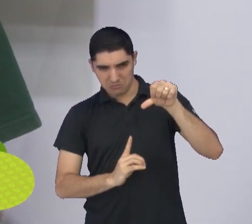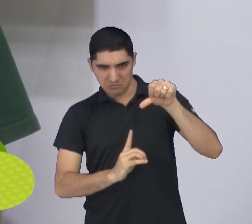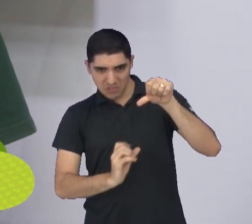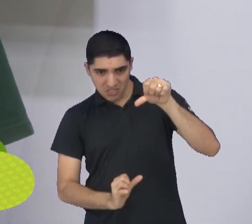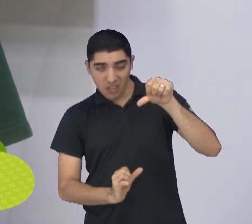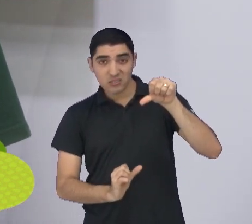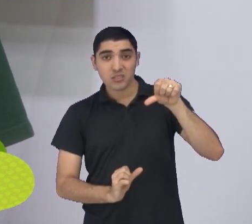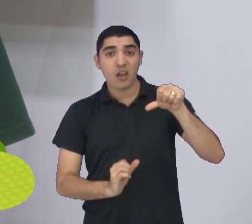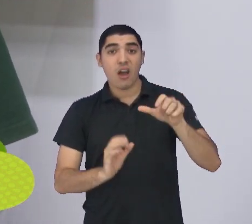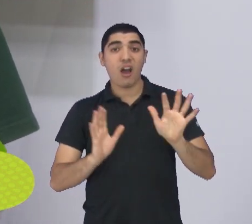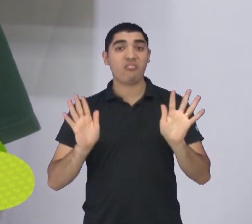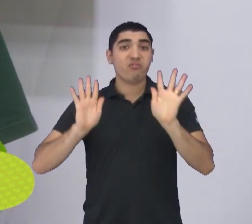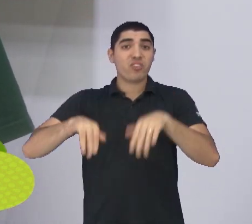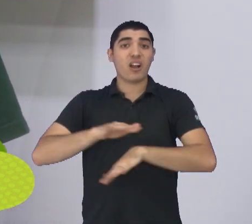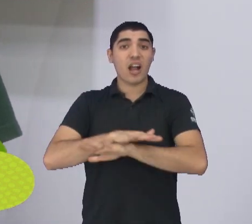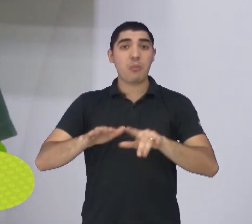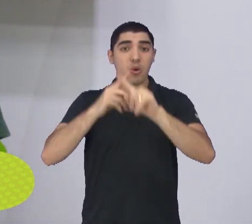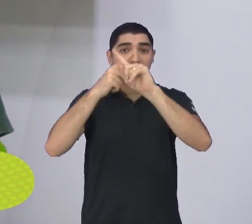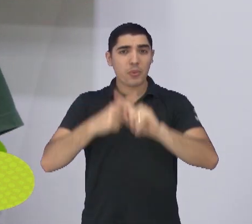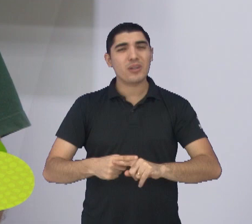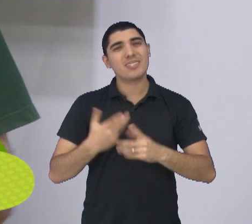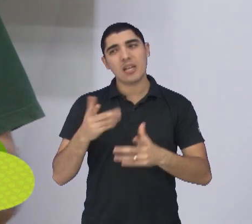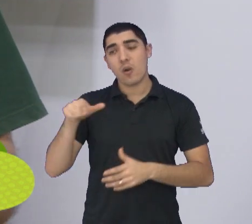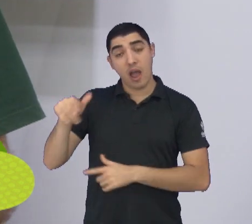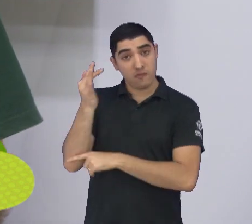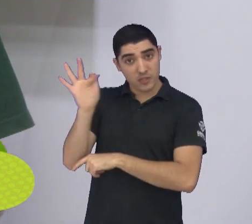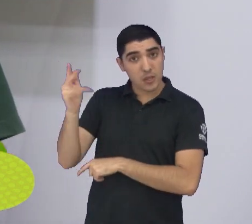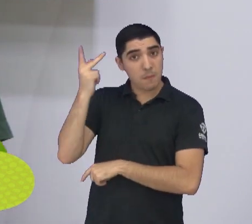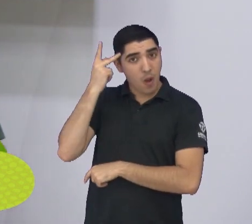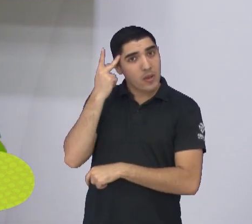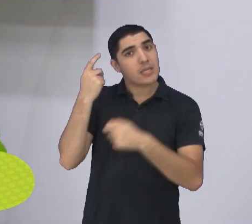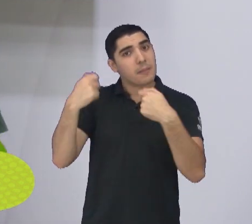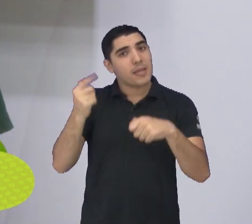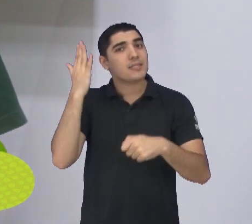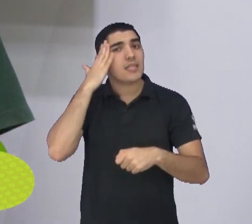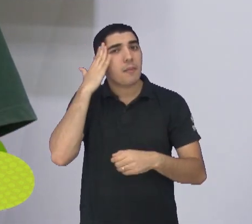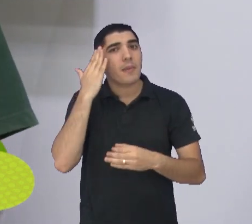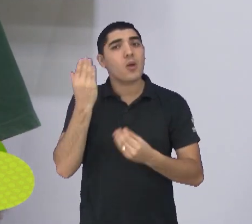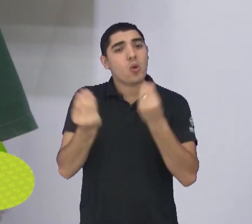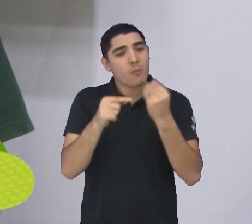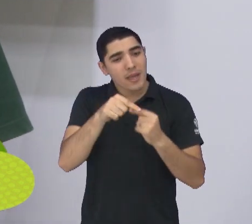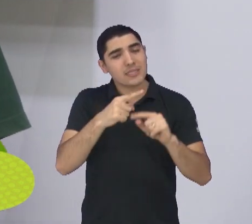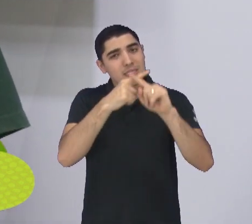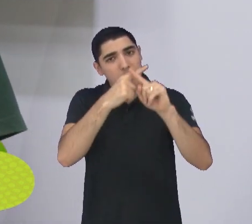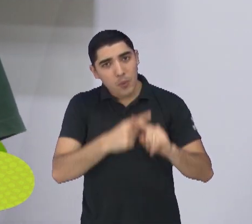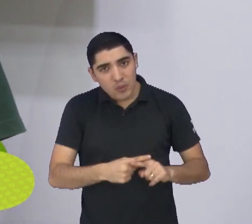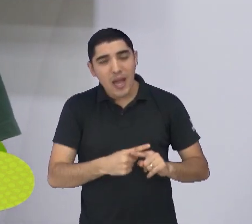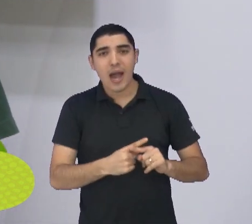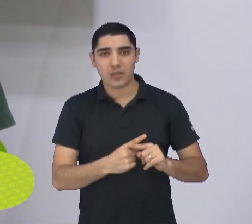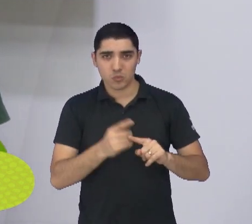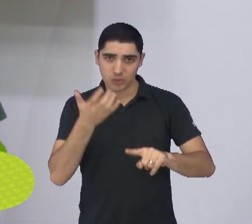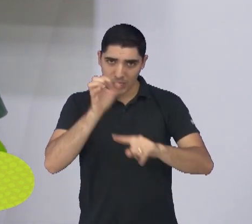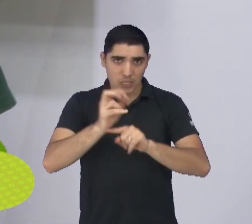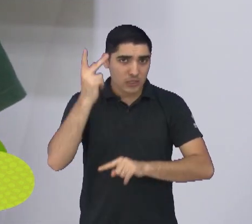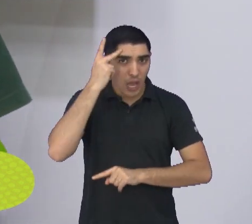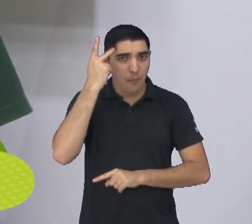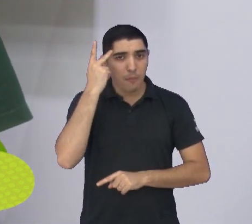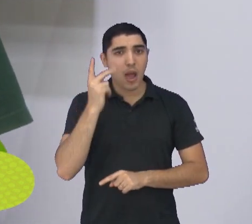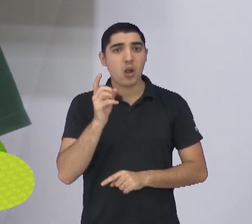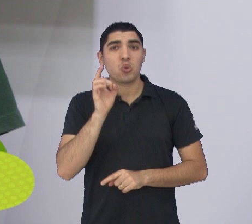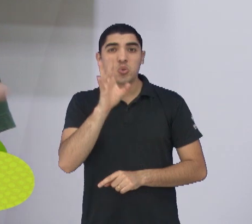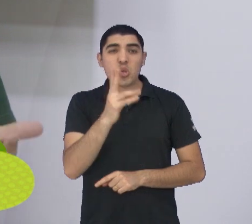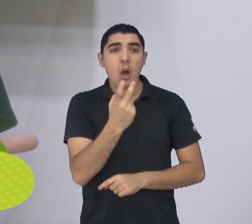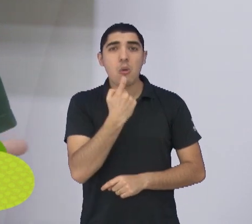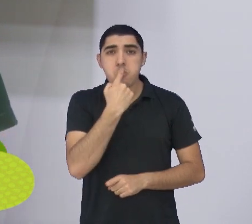Acho que a Federação Paulista ainda precisa achar um jeito de encaixar esse tipo de campeonato, o estadual, para além desses 60